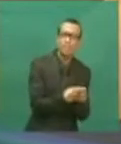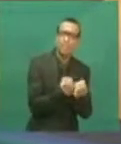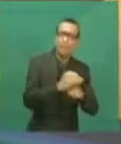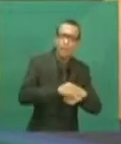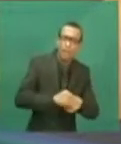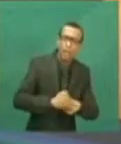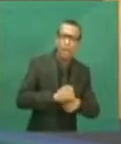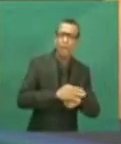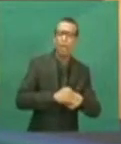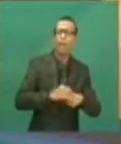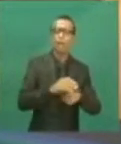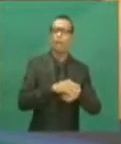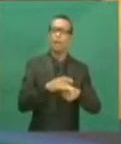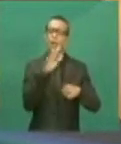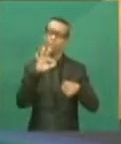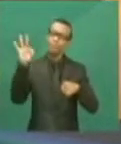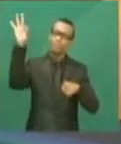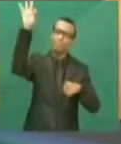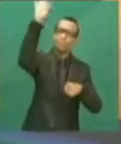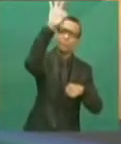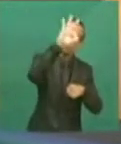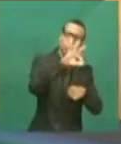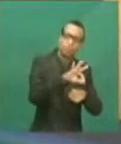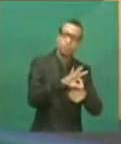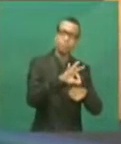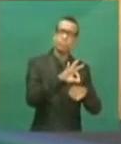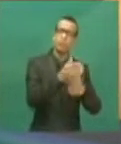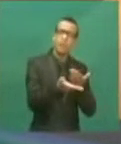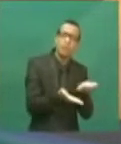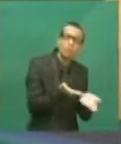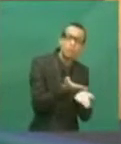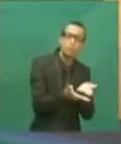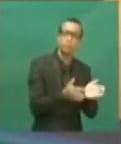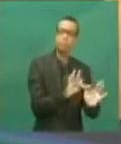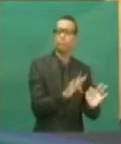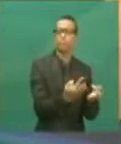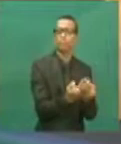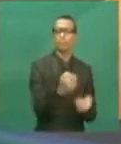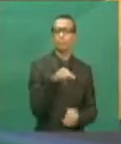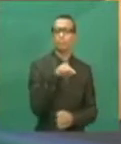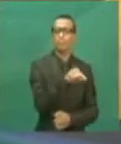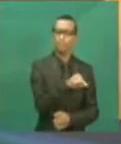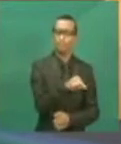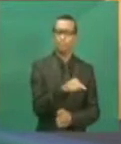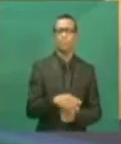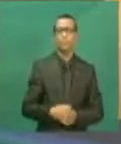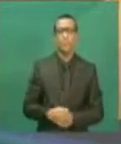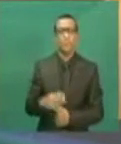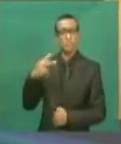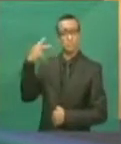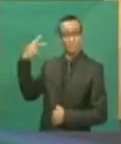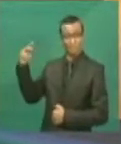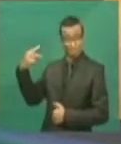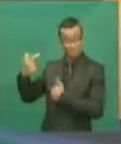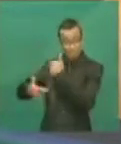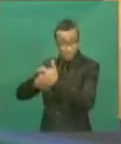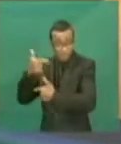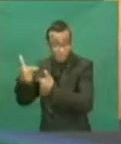e que a parte exitosa do seu trabalho e do seu comportamento